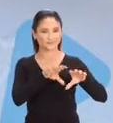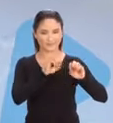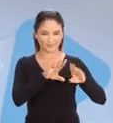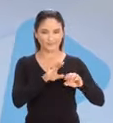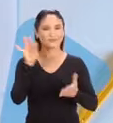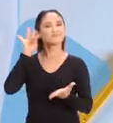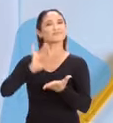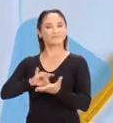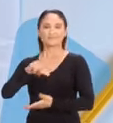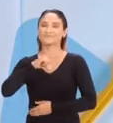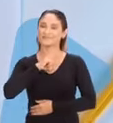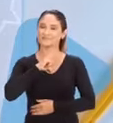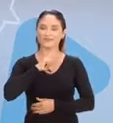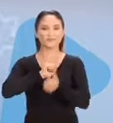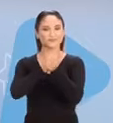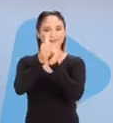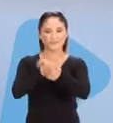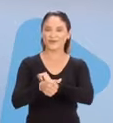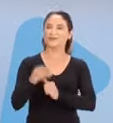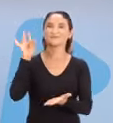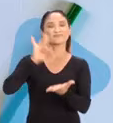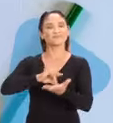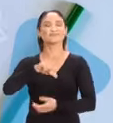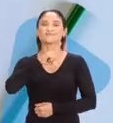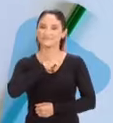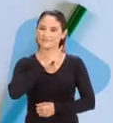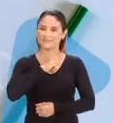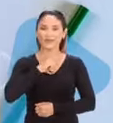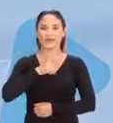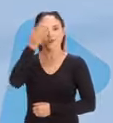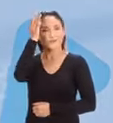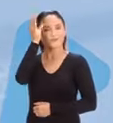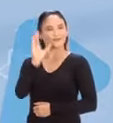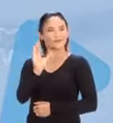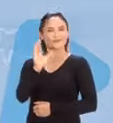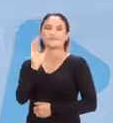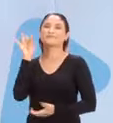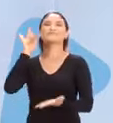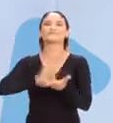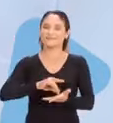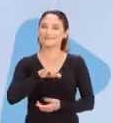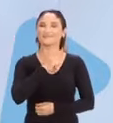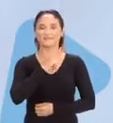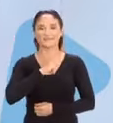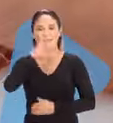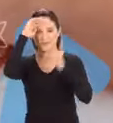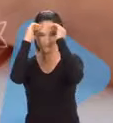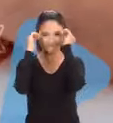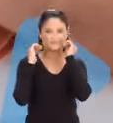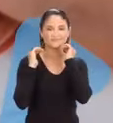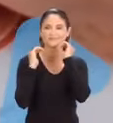Educação, presente, esportes, presente, cultura, presente,